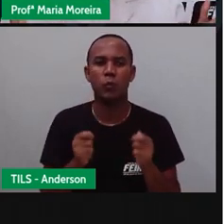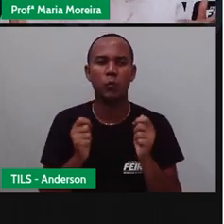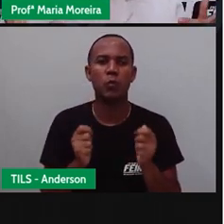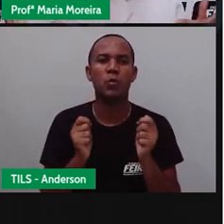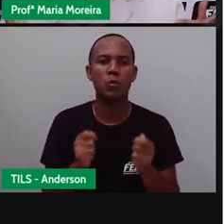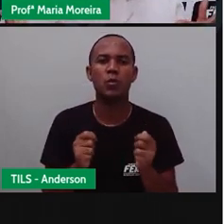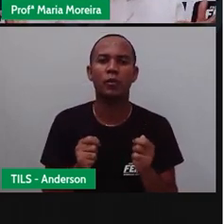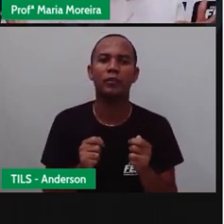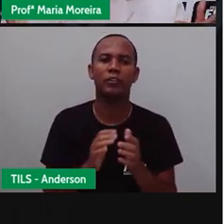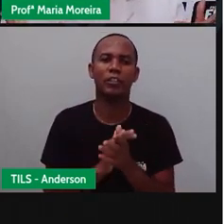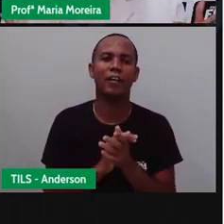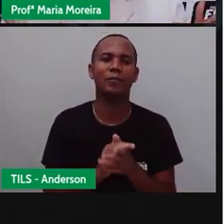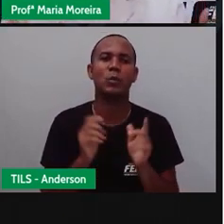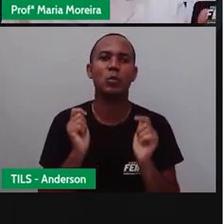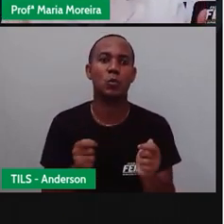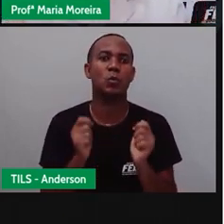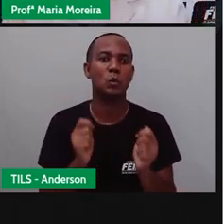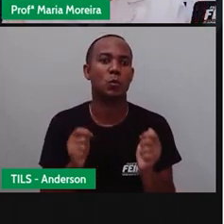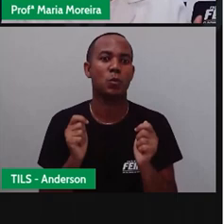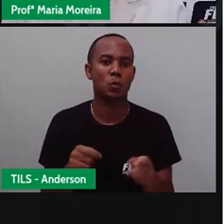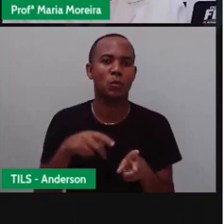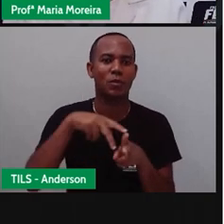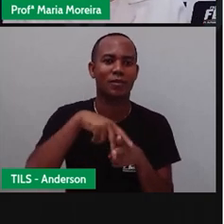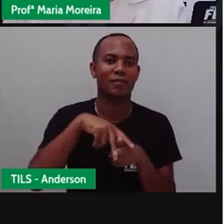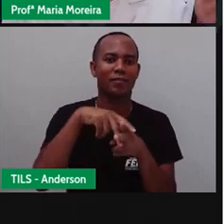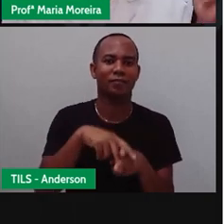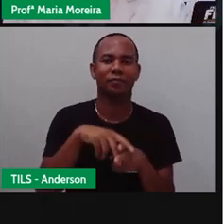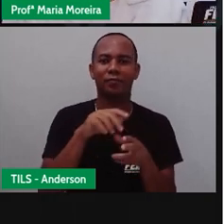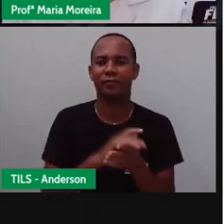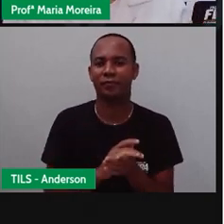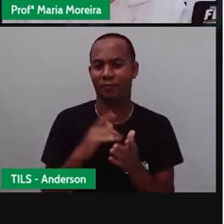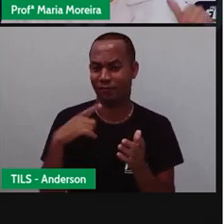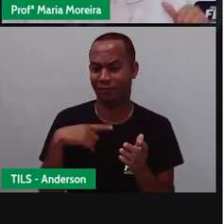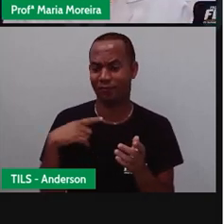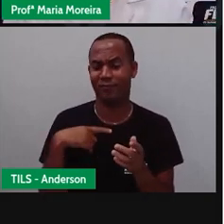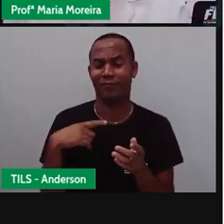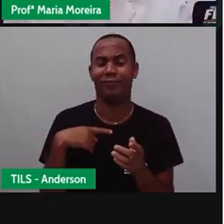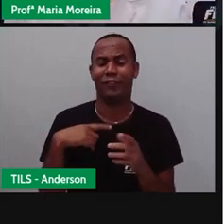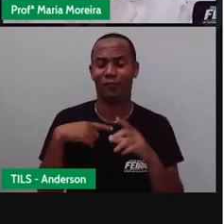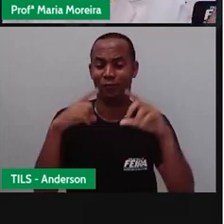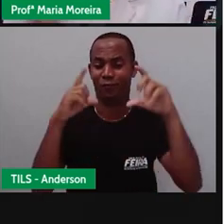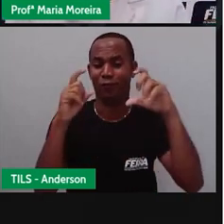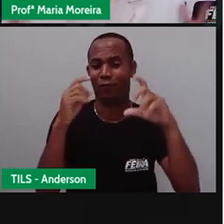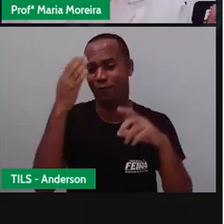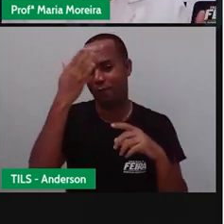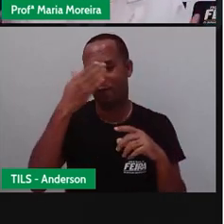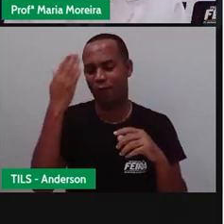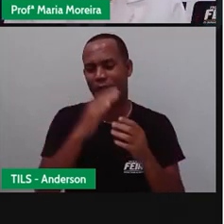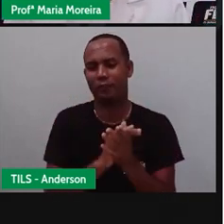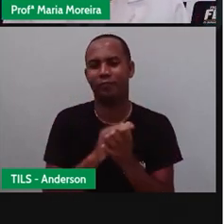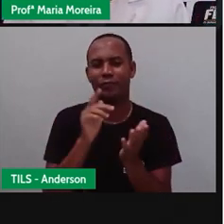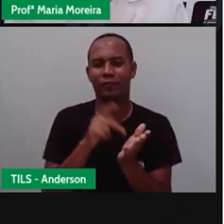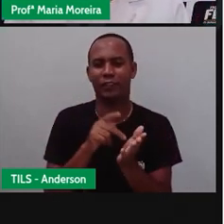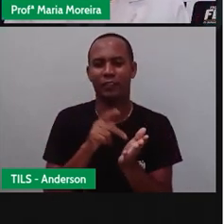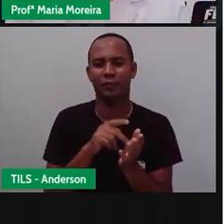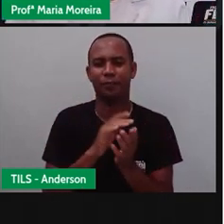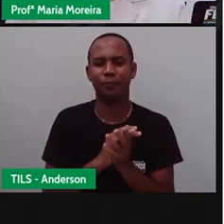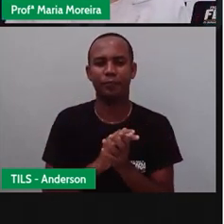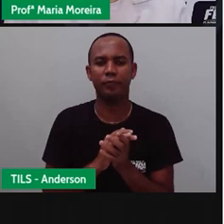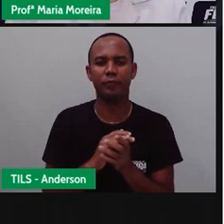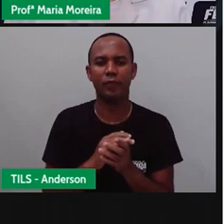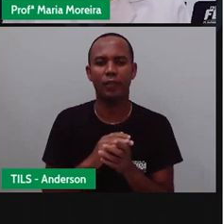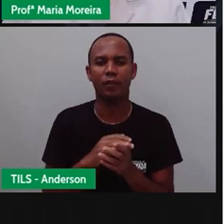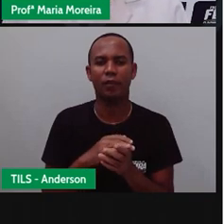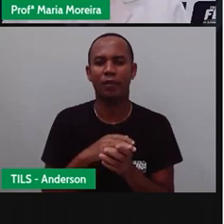andei de carroça. Você já andou de carroça, Anderson? Pois é. Já andei de carroça. Já andei de charrete também. Que são diferentes aí, né? Puxadas